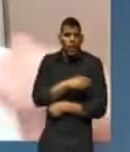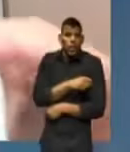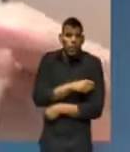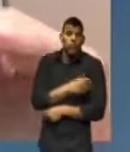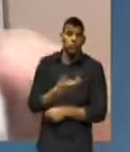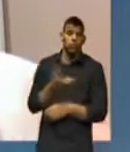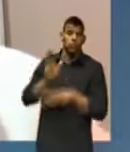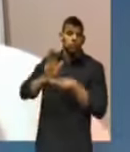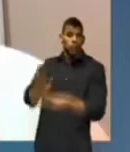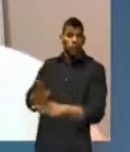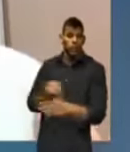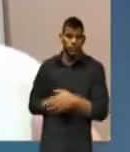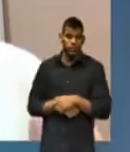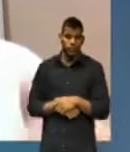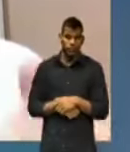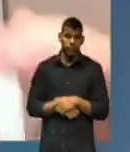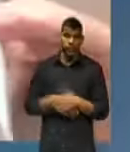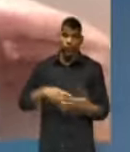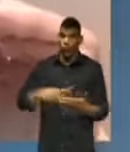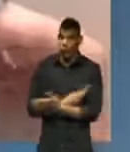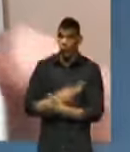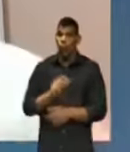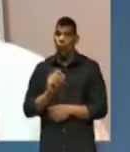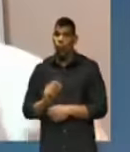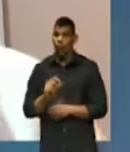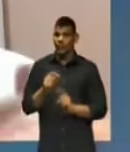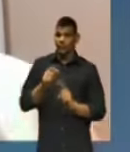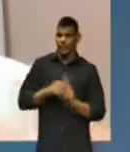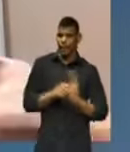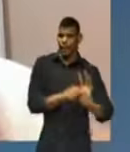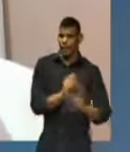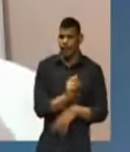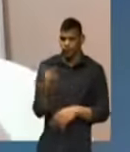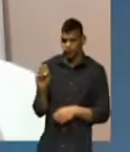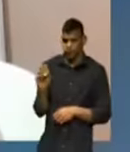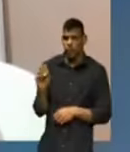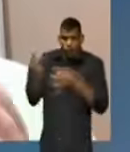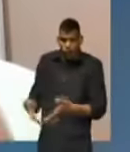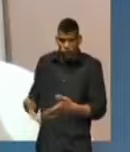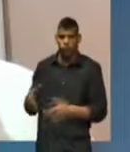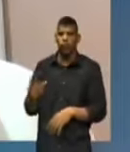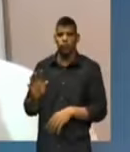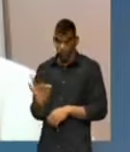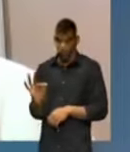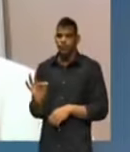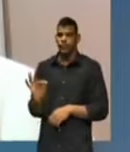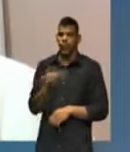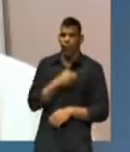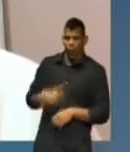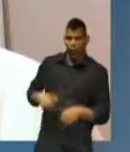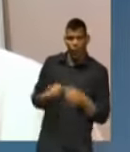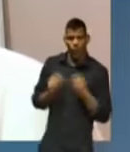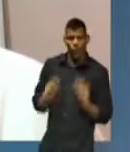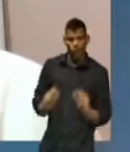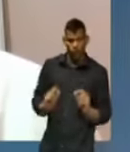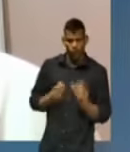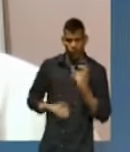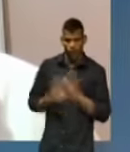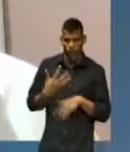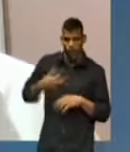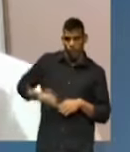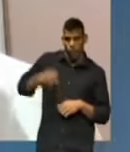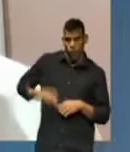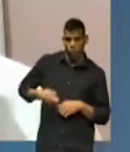superior, nos primeiros semestres, caiu muito a partir da bolsa permanência. Por isso mesmo, essa minha emenda, ela é